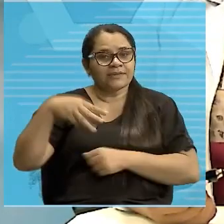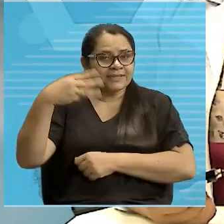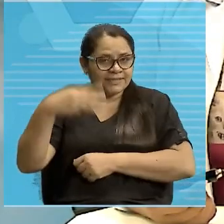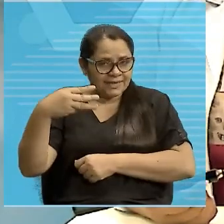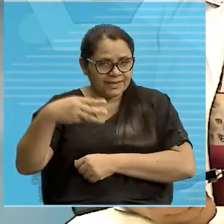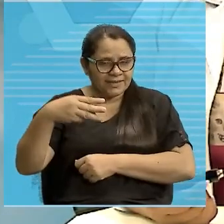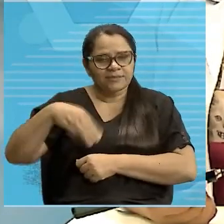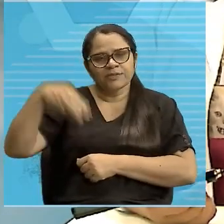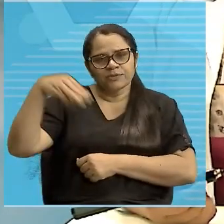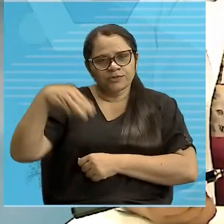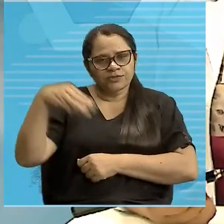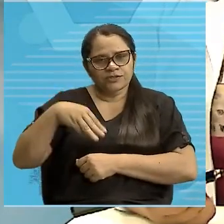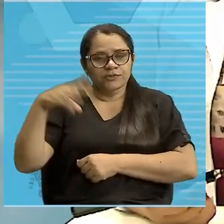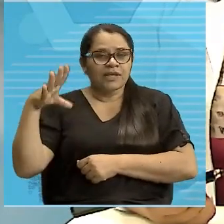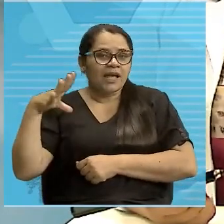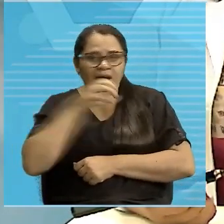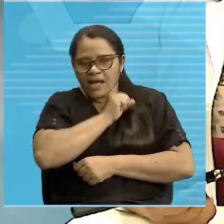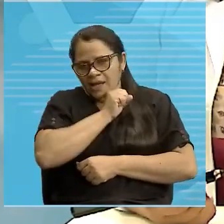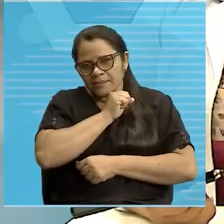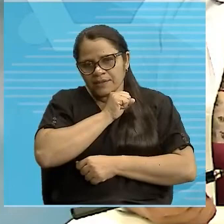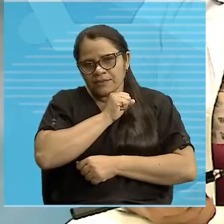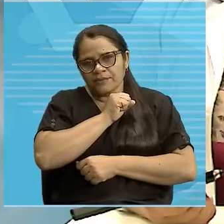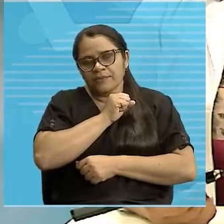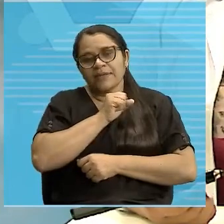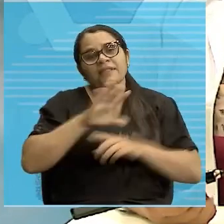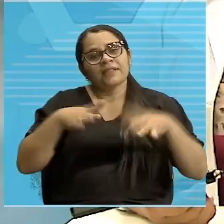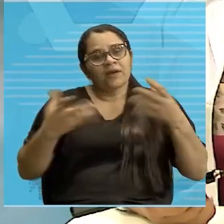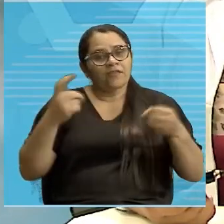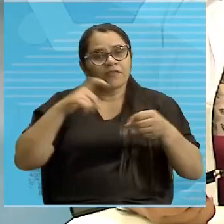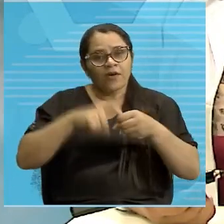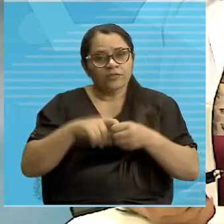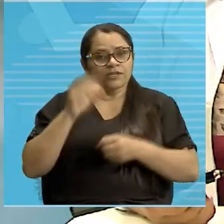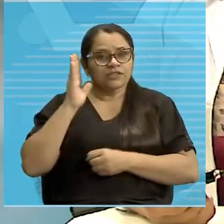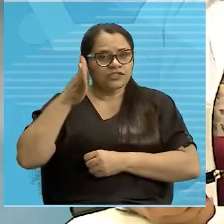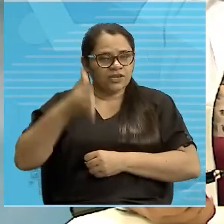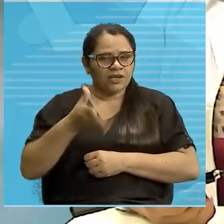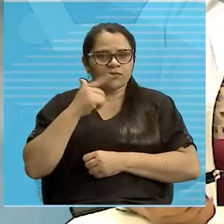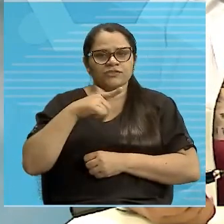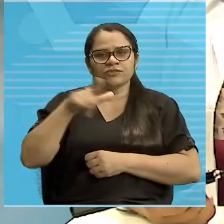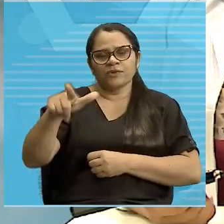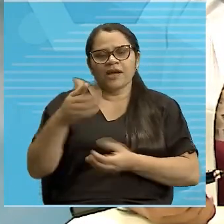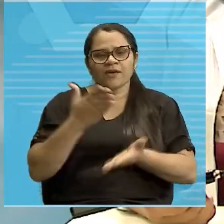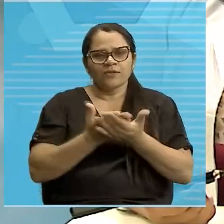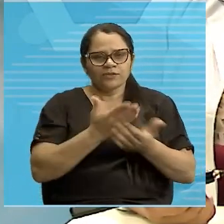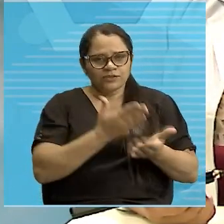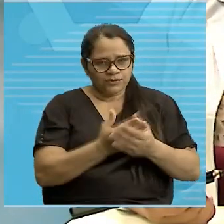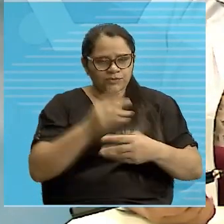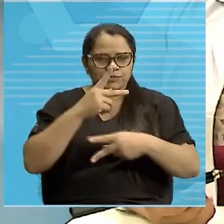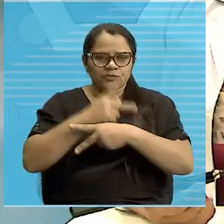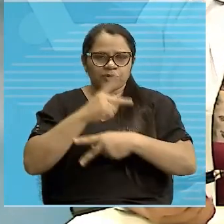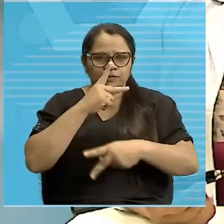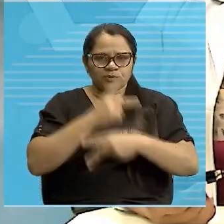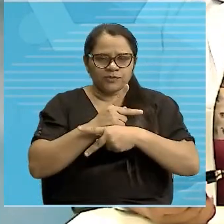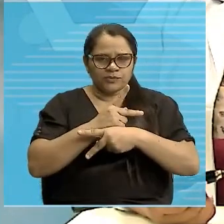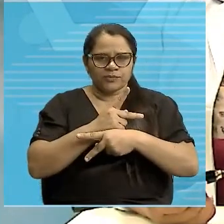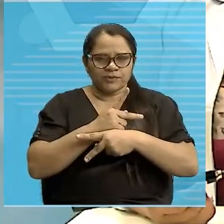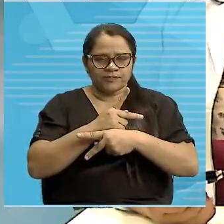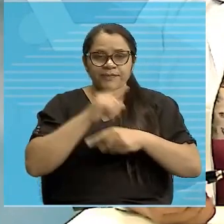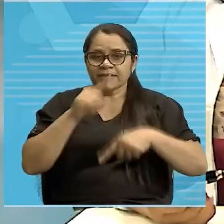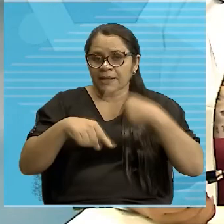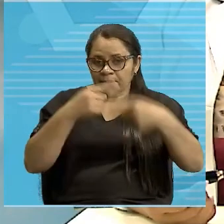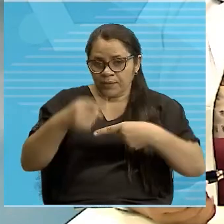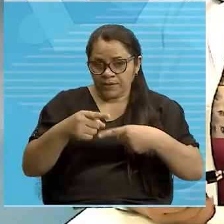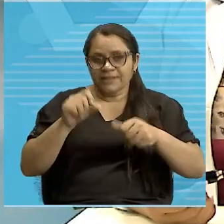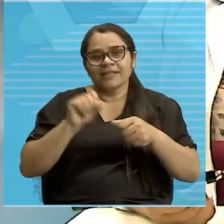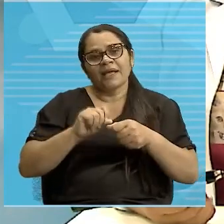rápida, para a gente voltar já já, e continuar aqui com os estudos dos pronomes, viu? Daqui a pouco temos a atividade